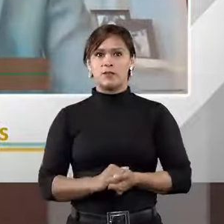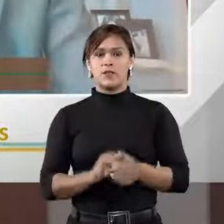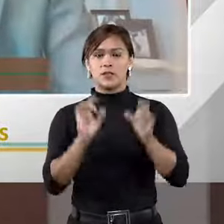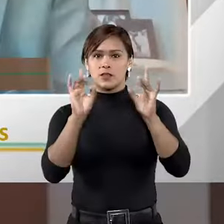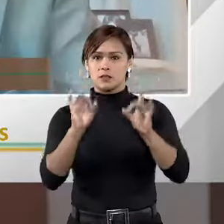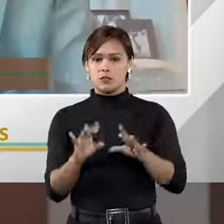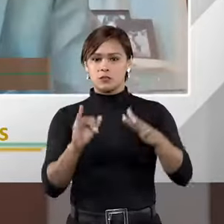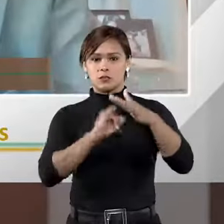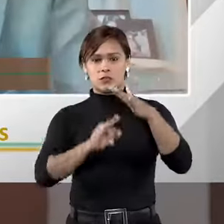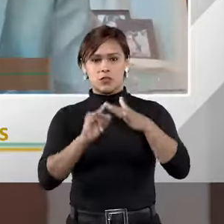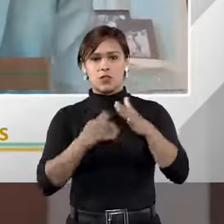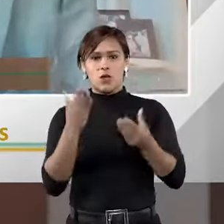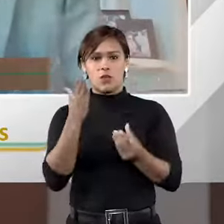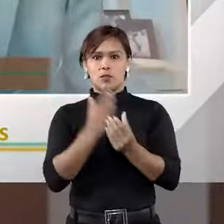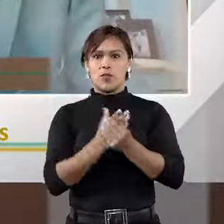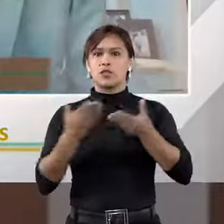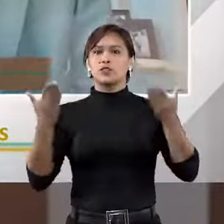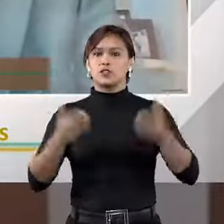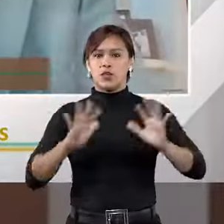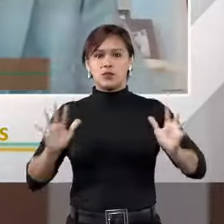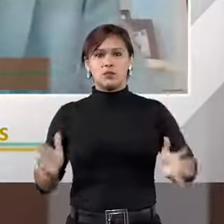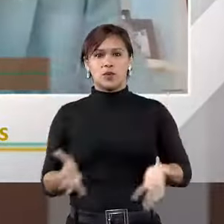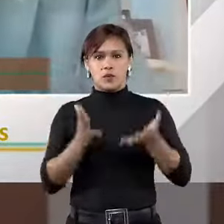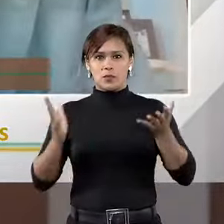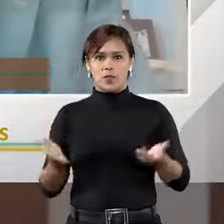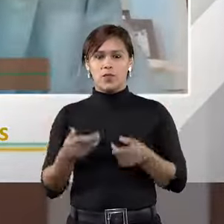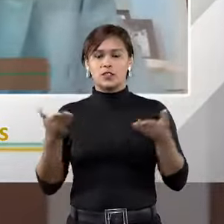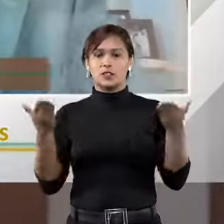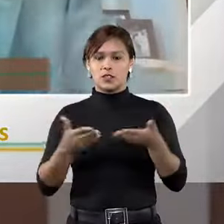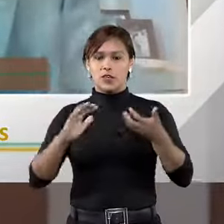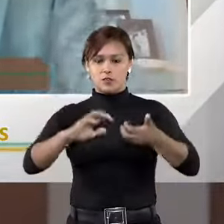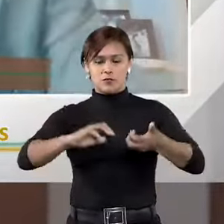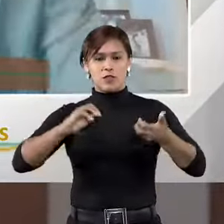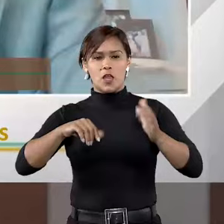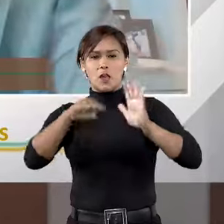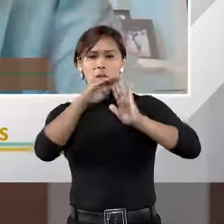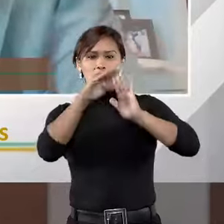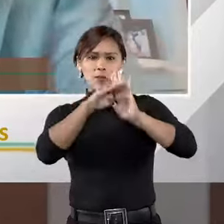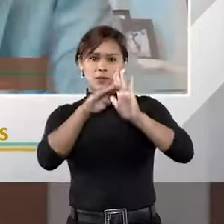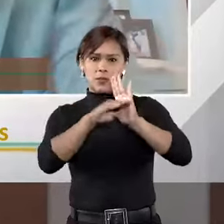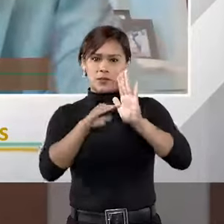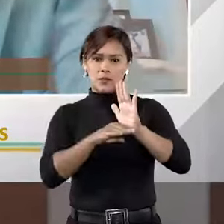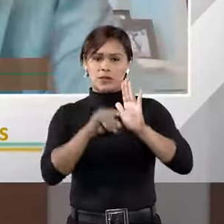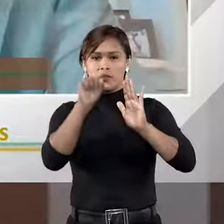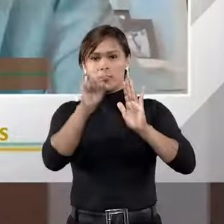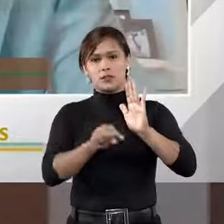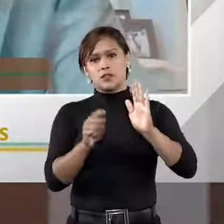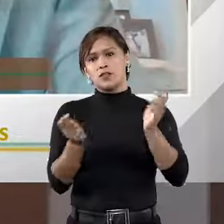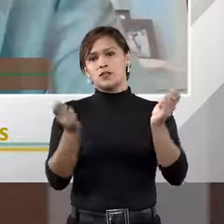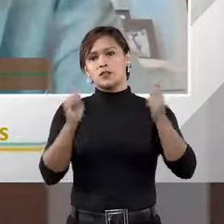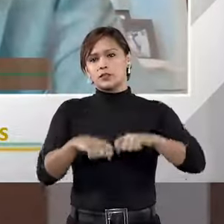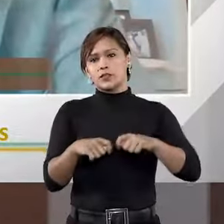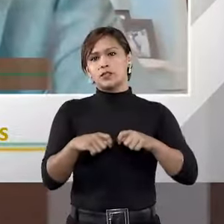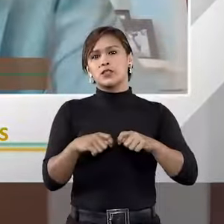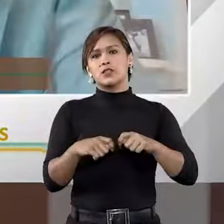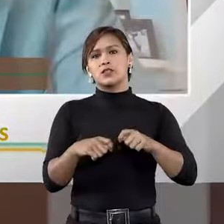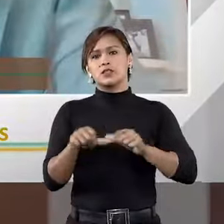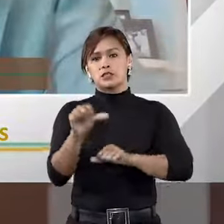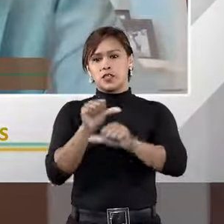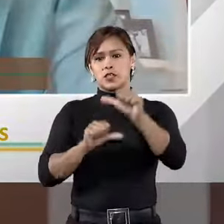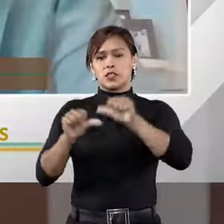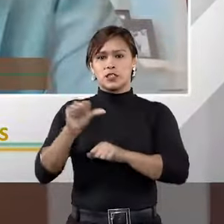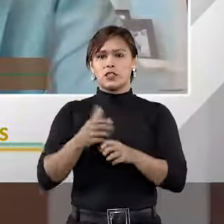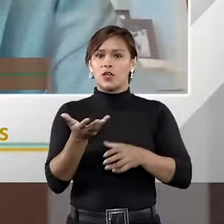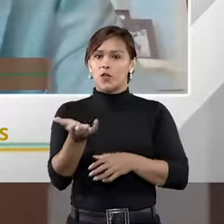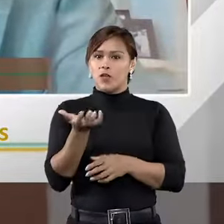principais entidades de processo e arbitragem já se manifestaram e já foram ao Congresso apontar a inconveniência das alterações